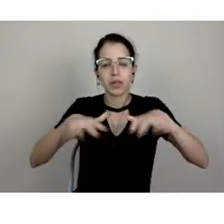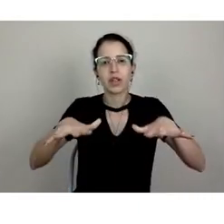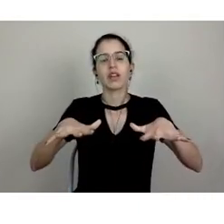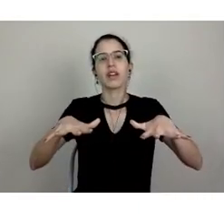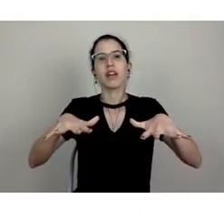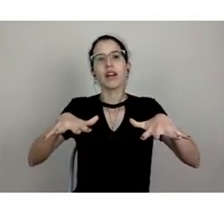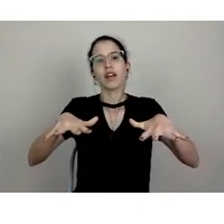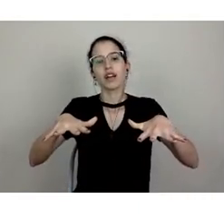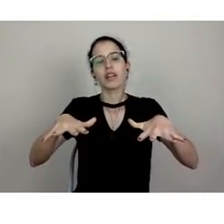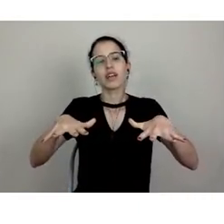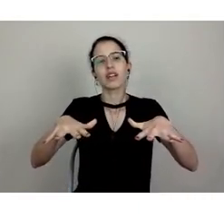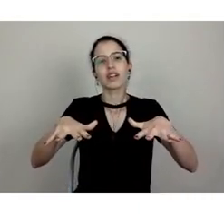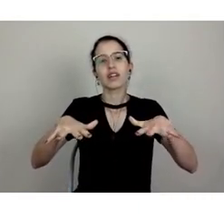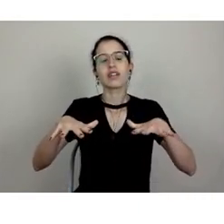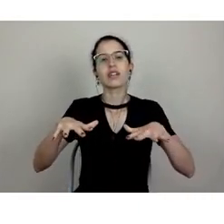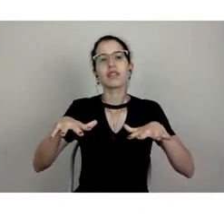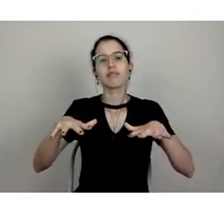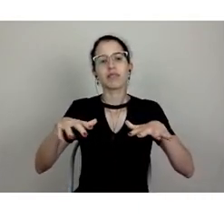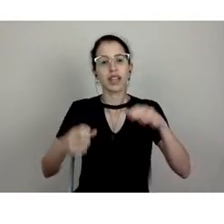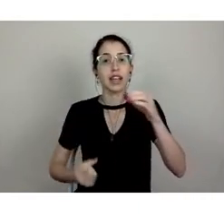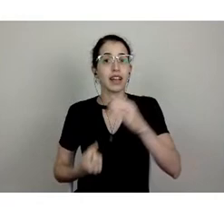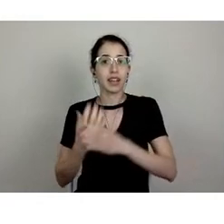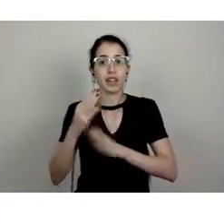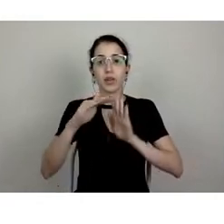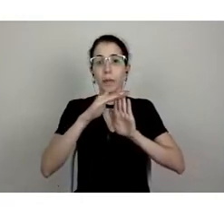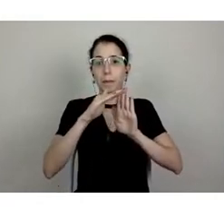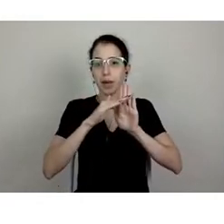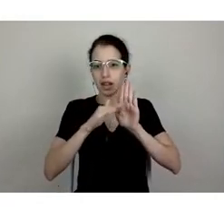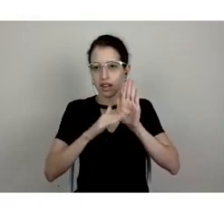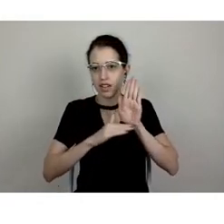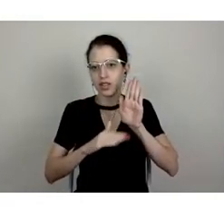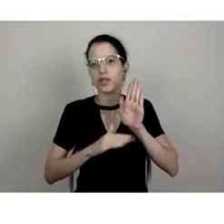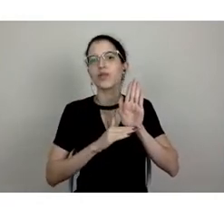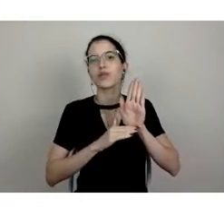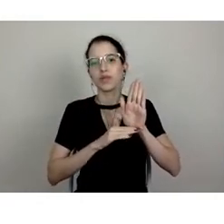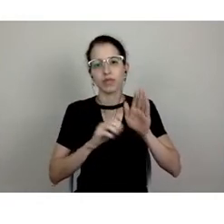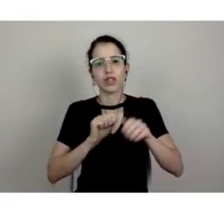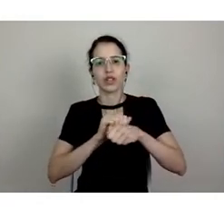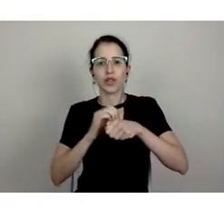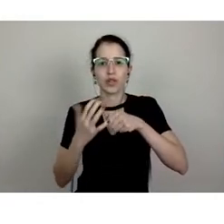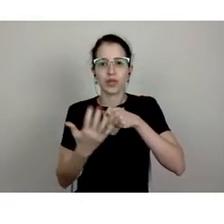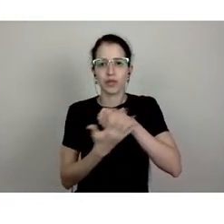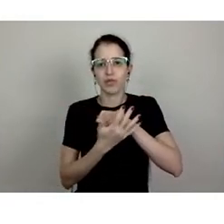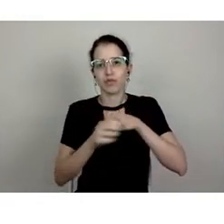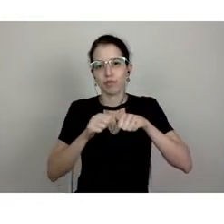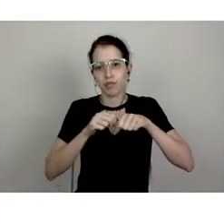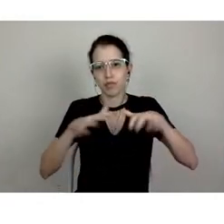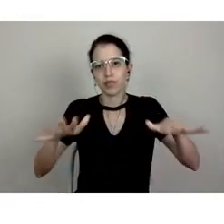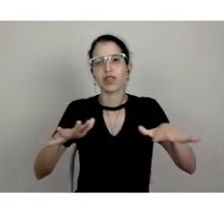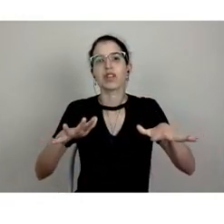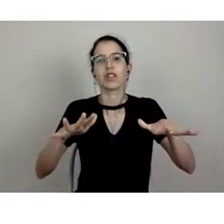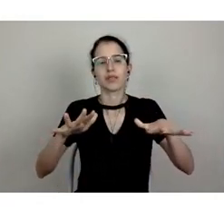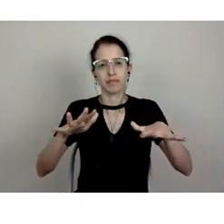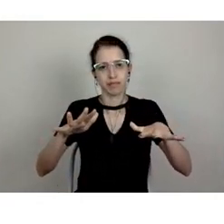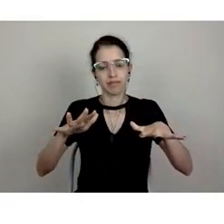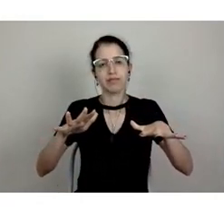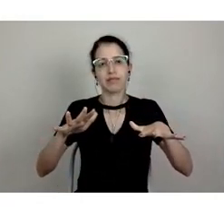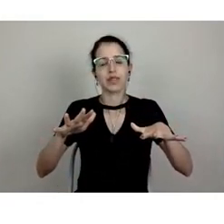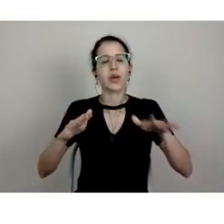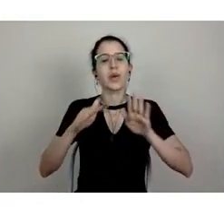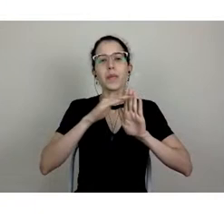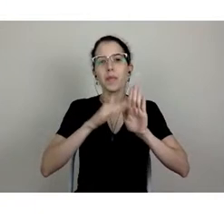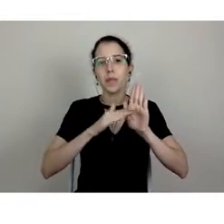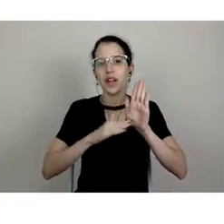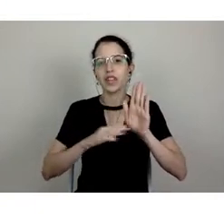no plano vencendo a COVID-19, o novo plano de enfrentamento da pandemia, aprovado há